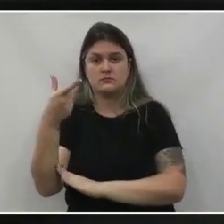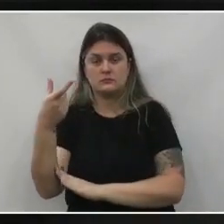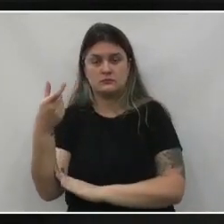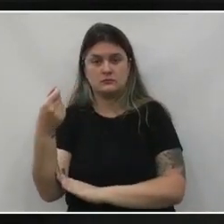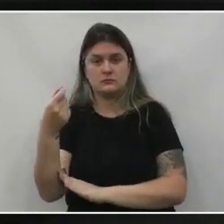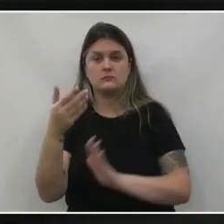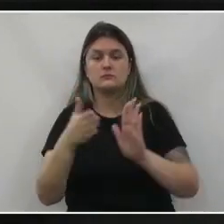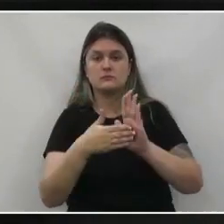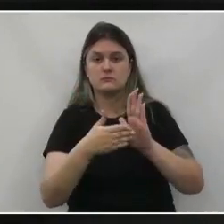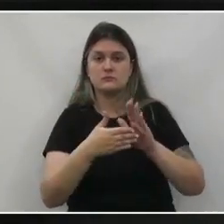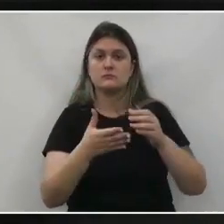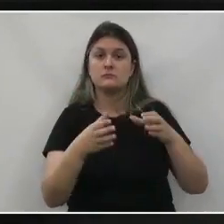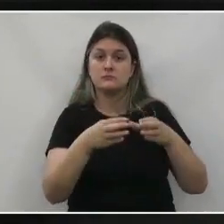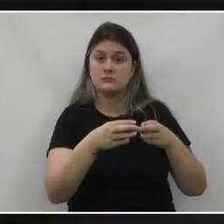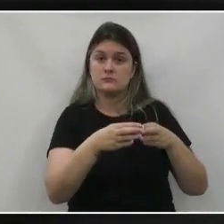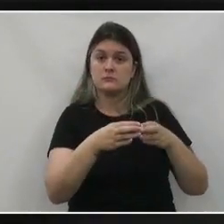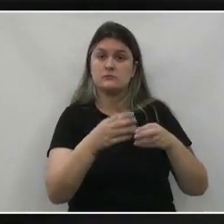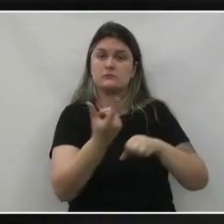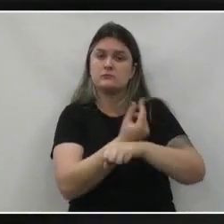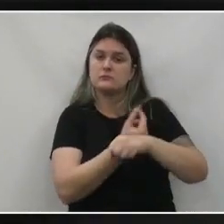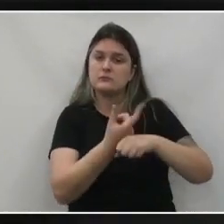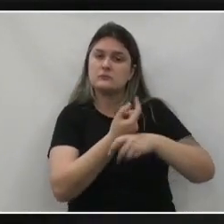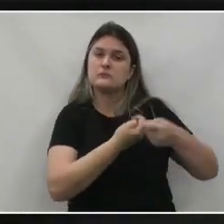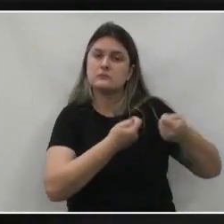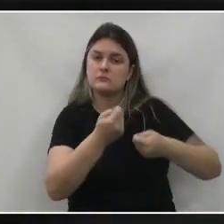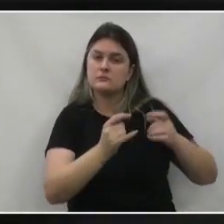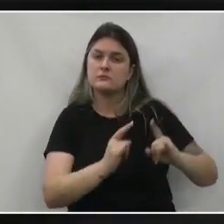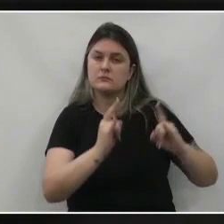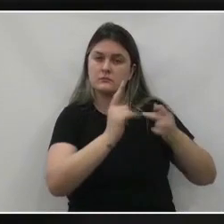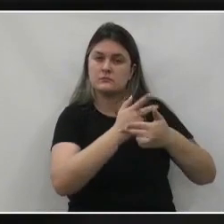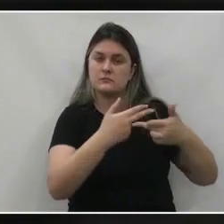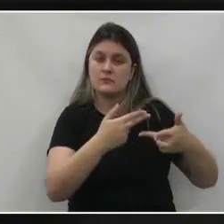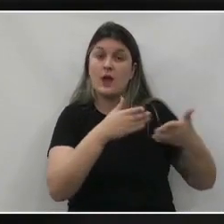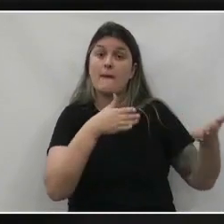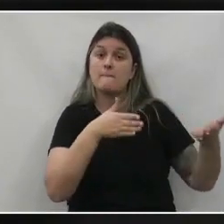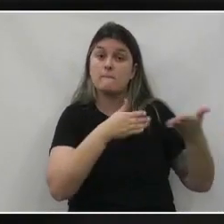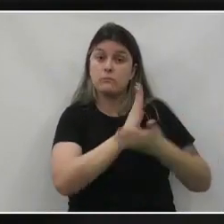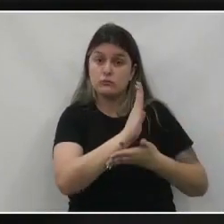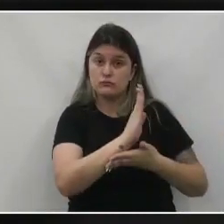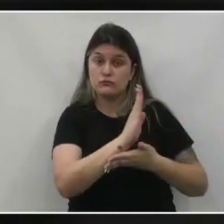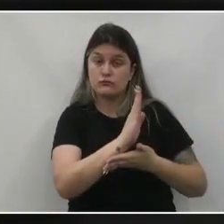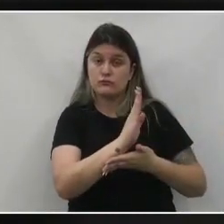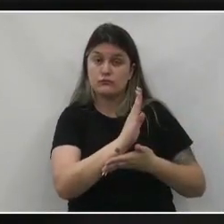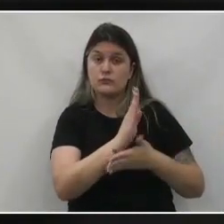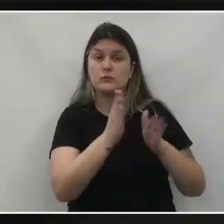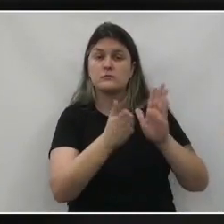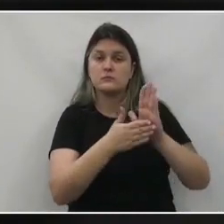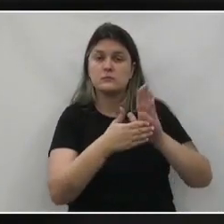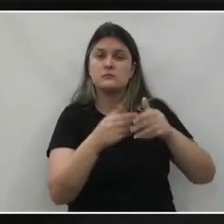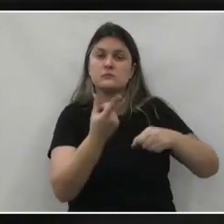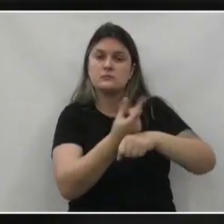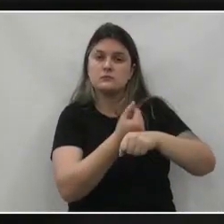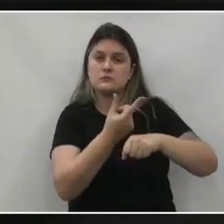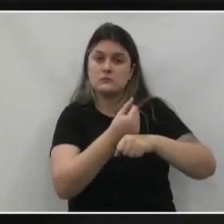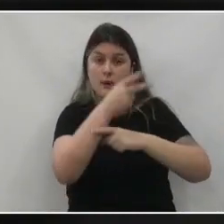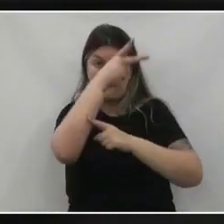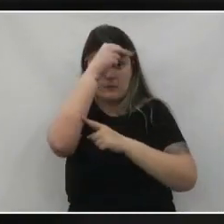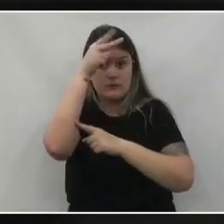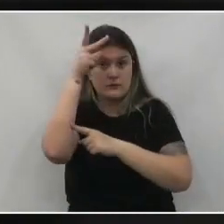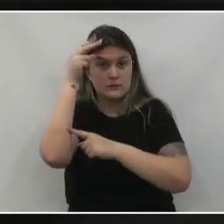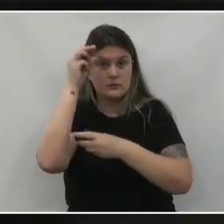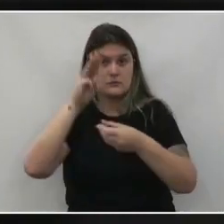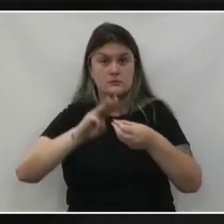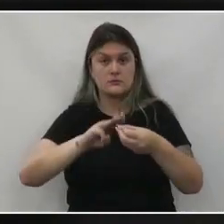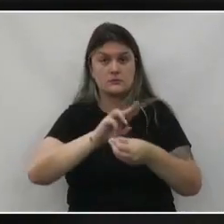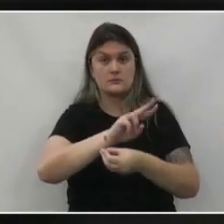parecer fundamentado da comissão de finanças orçamento patrimônio dispõe sobre a aprovação das contas do poder executivo de